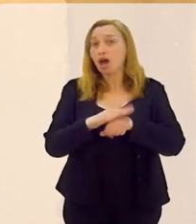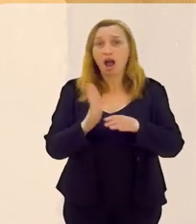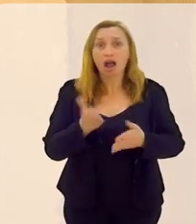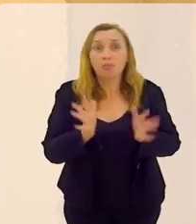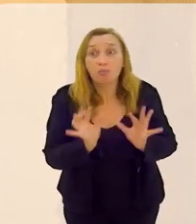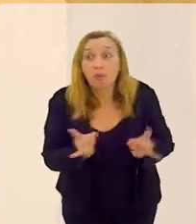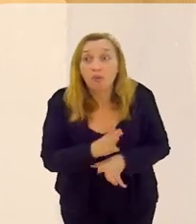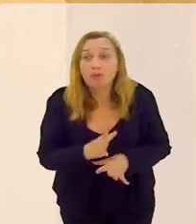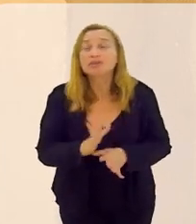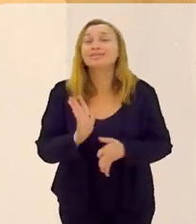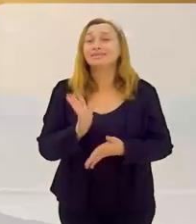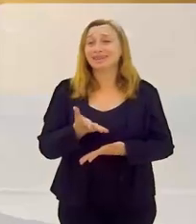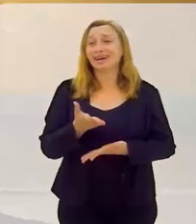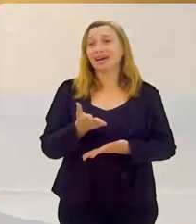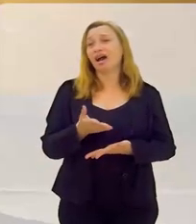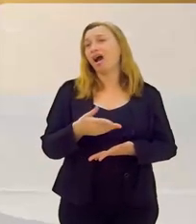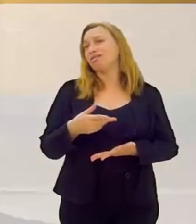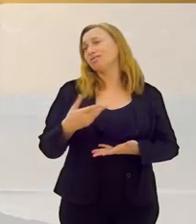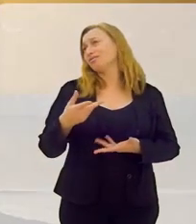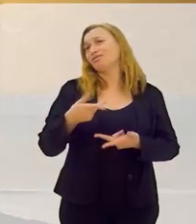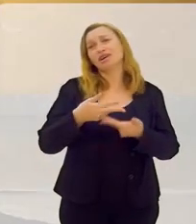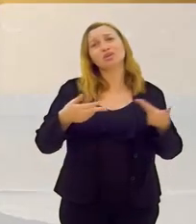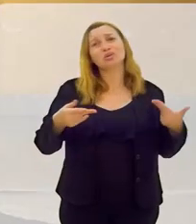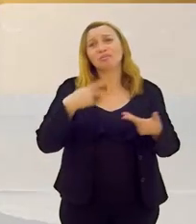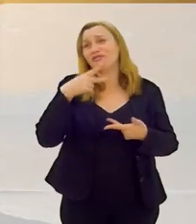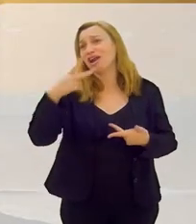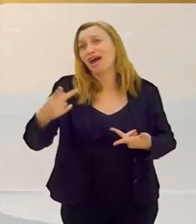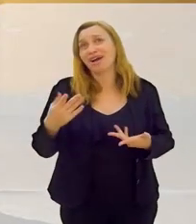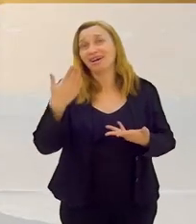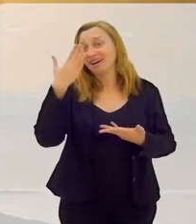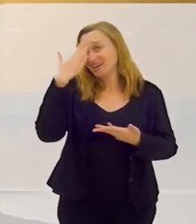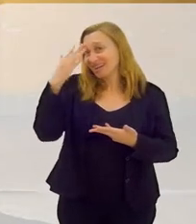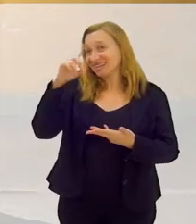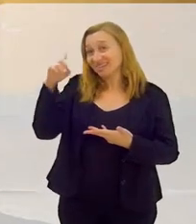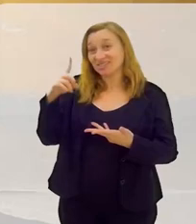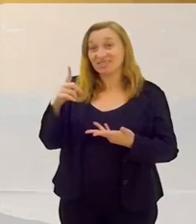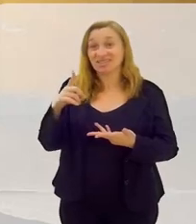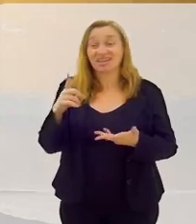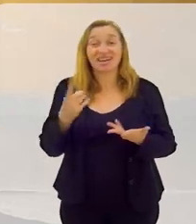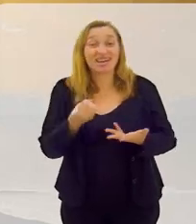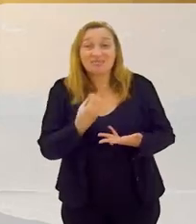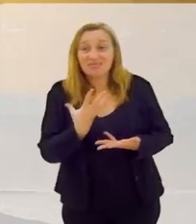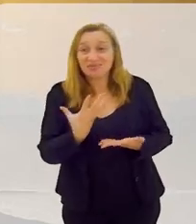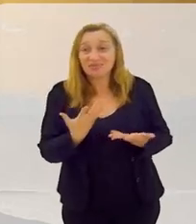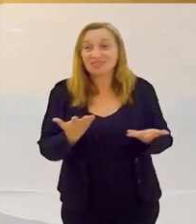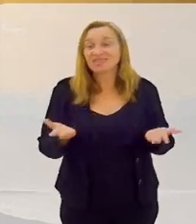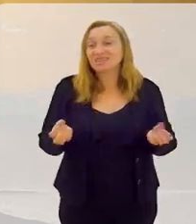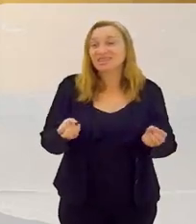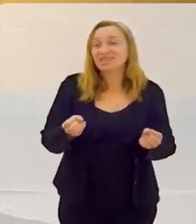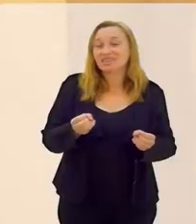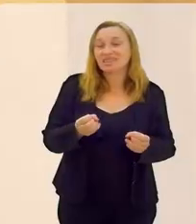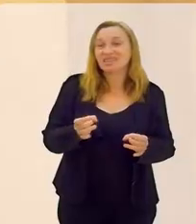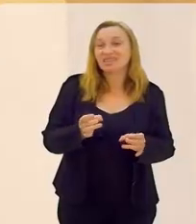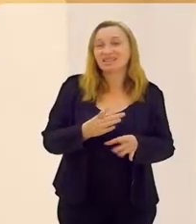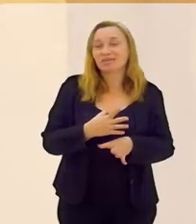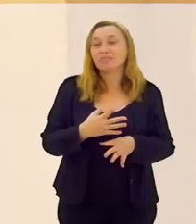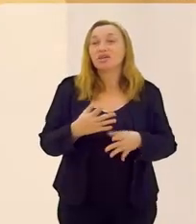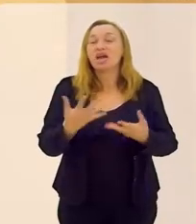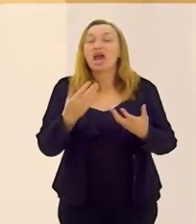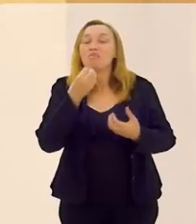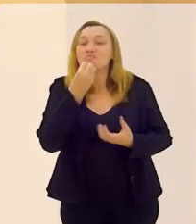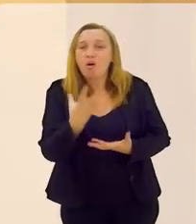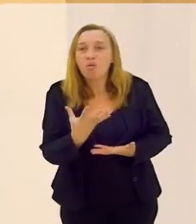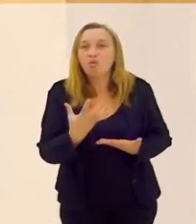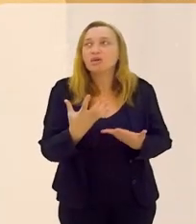conversa. Já acabou? Já está acabando. Ah, eu tinha tanta coisa para falar. Olha, graças a Deus que acabou. Mas eu queria te dizer uma